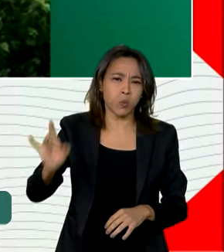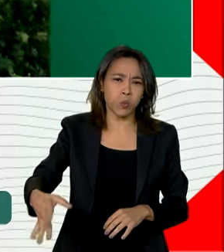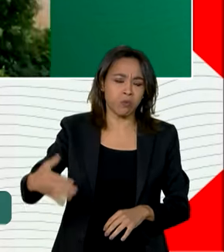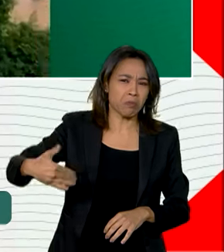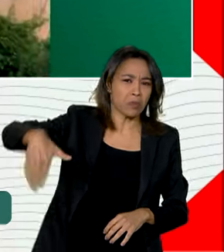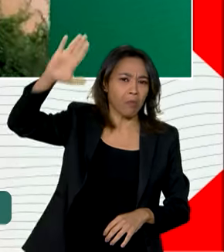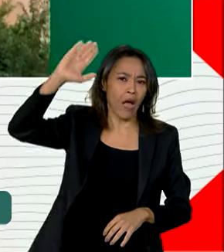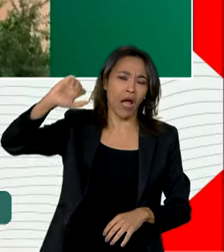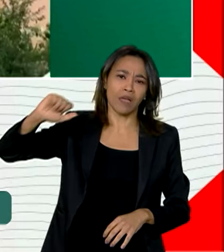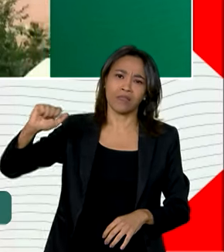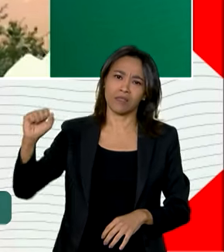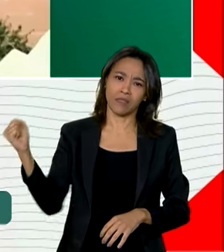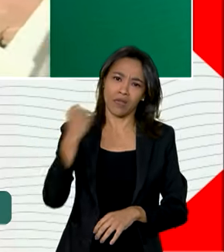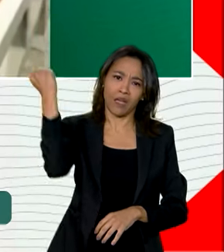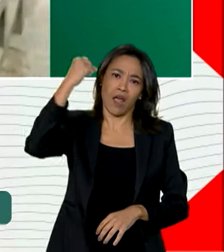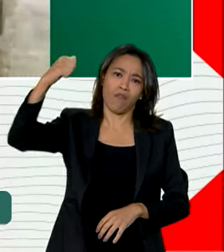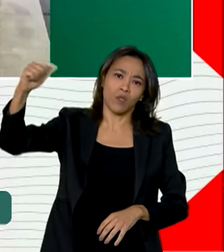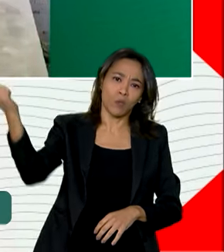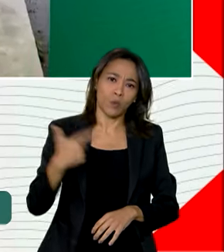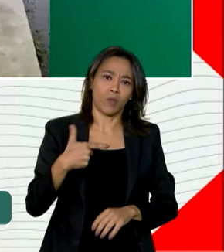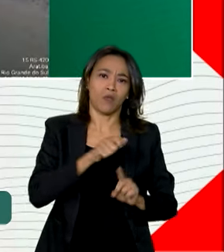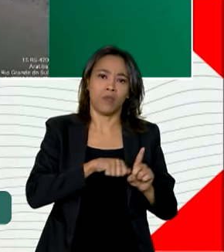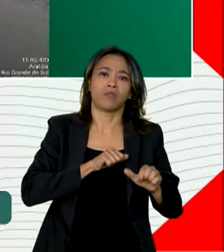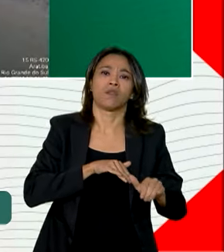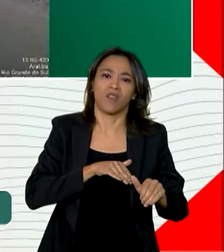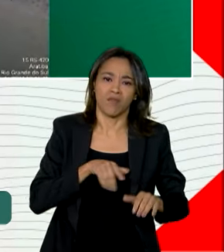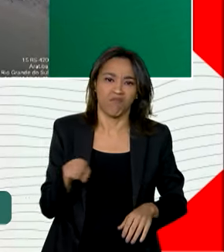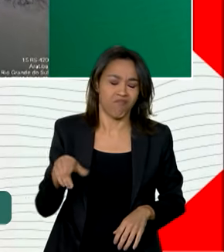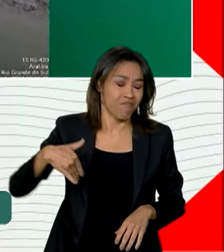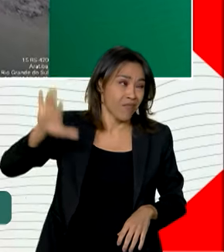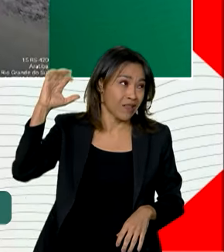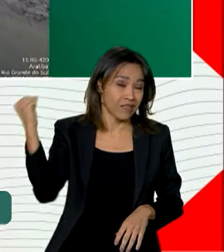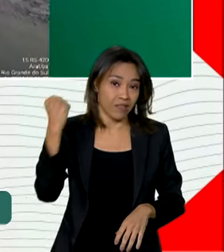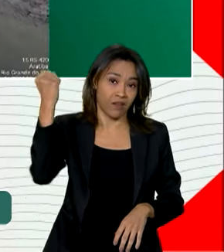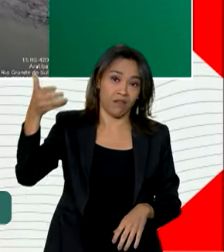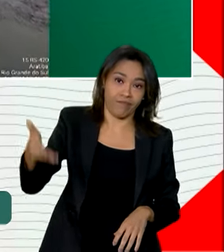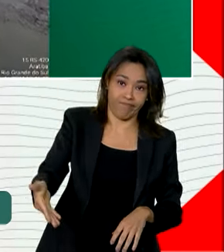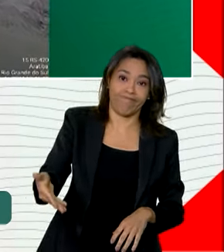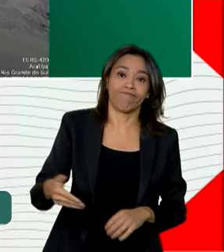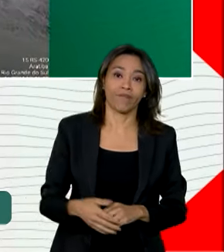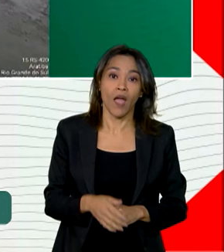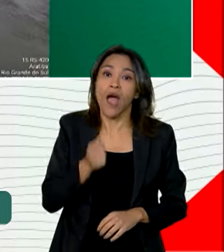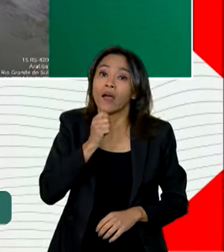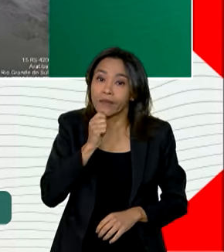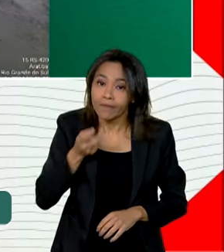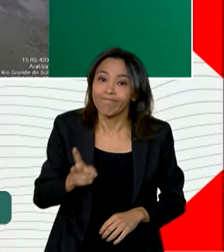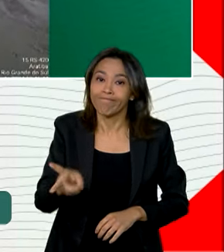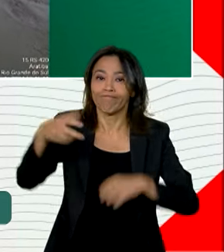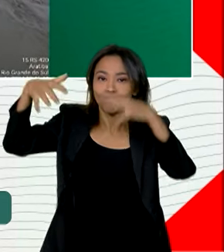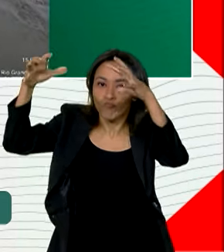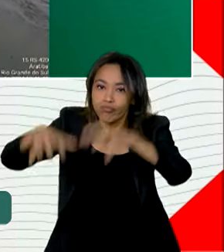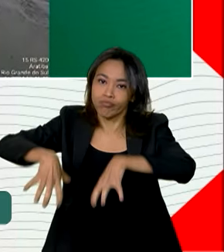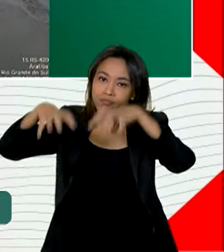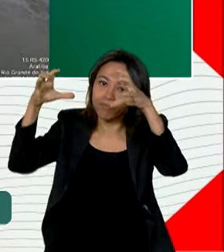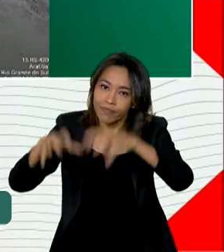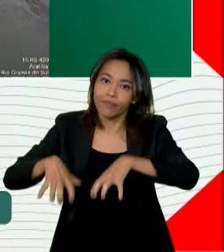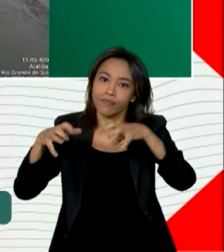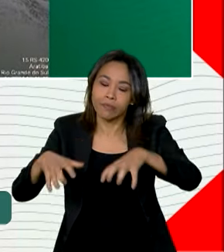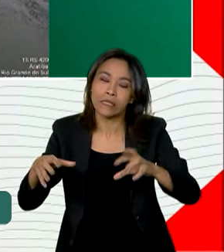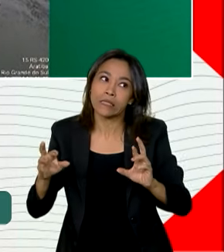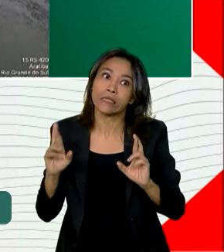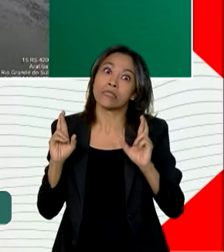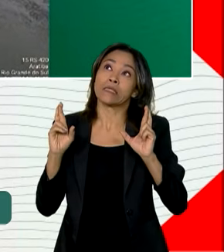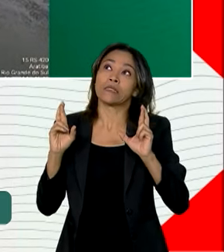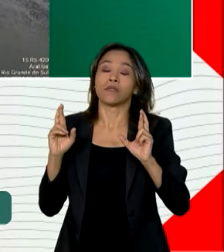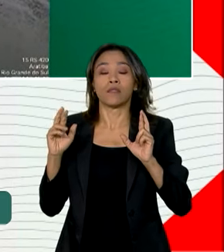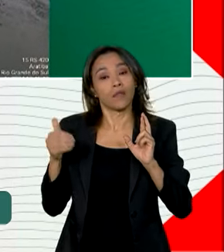gravidade, em muito aquilo que aconteceu em setembro. E continua chovendo. Há uma perspectiva de